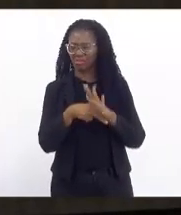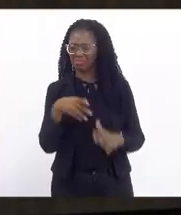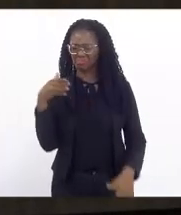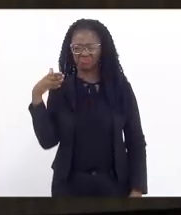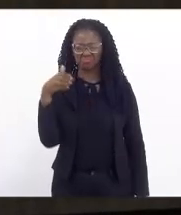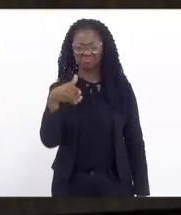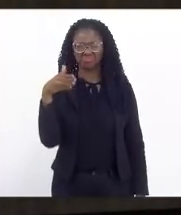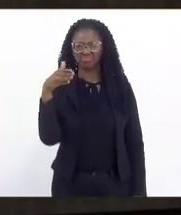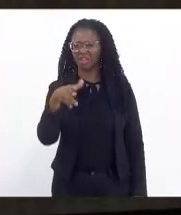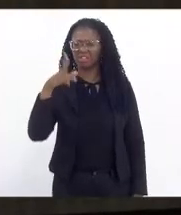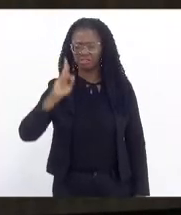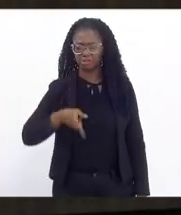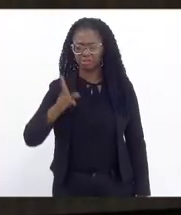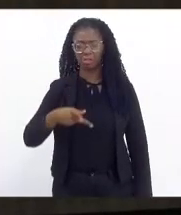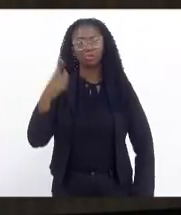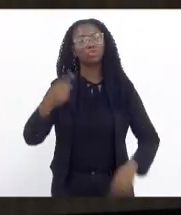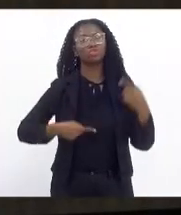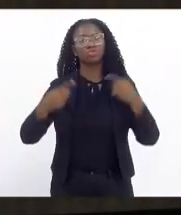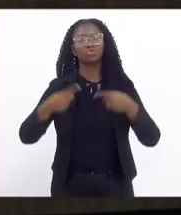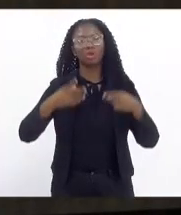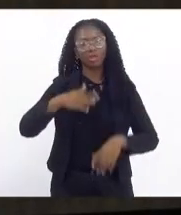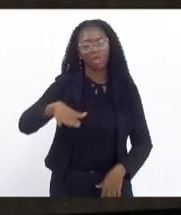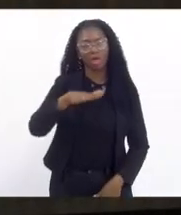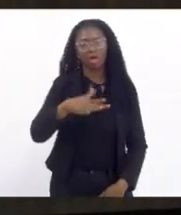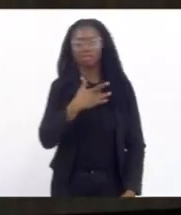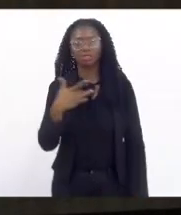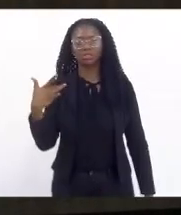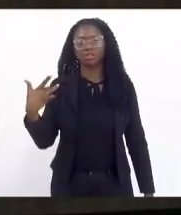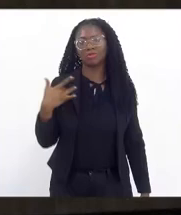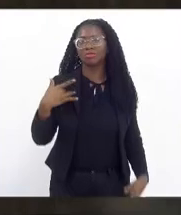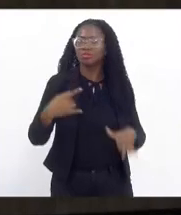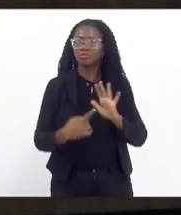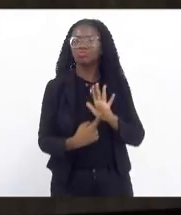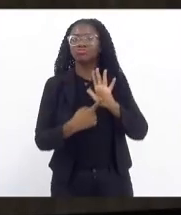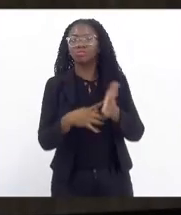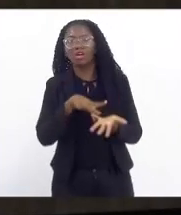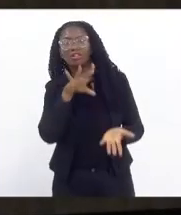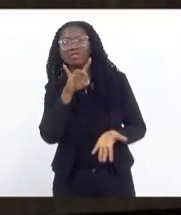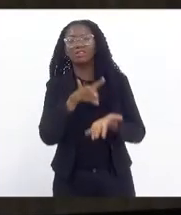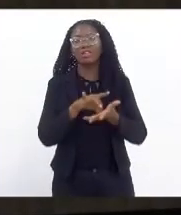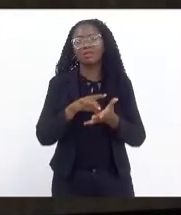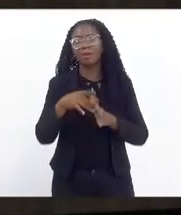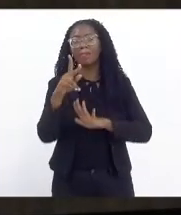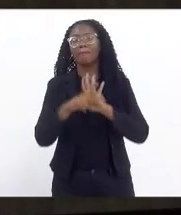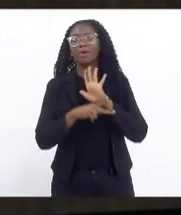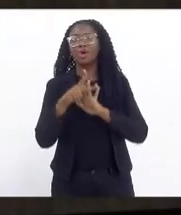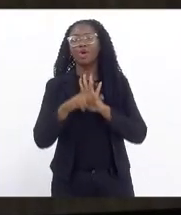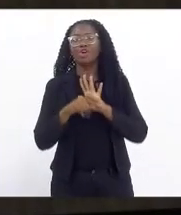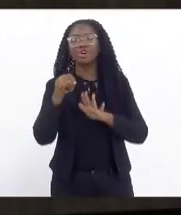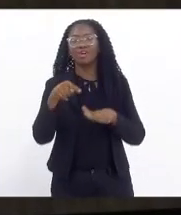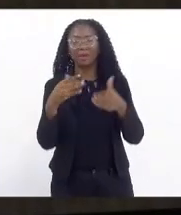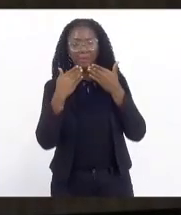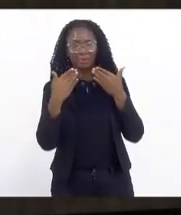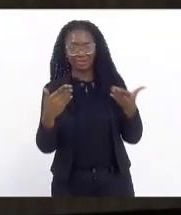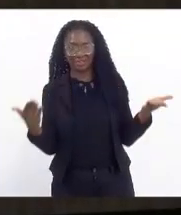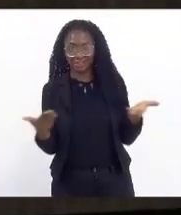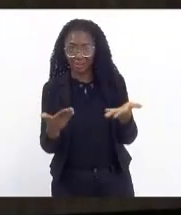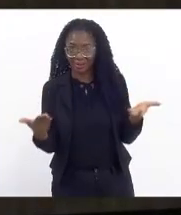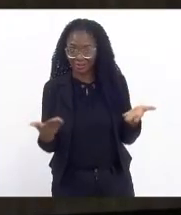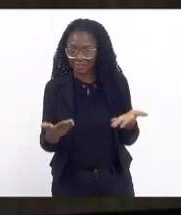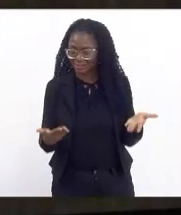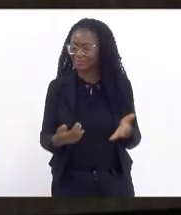frente das discussões da área da saúde, que é demonstrada exatamente a partir do projeto que ela nos apresenta hoje,